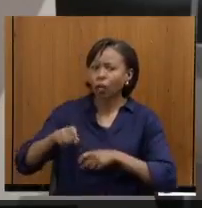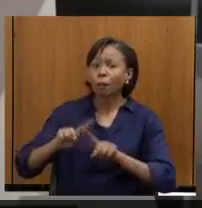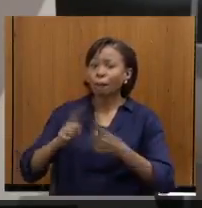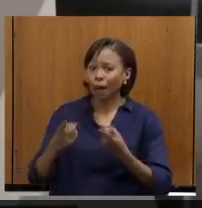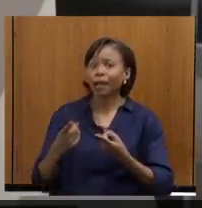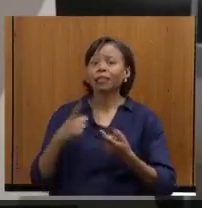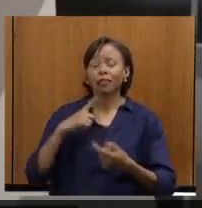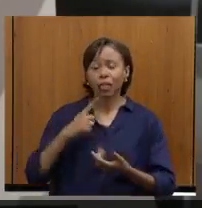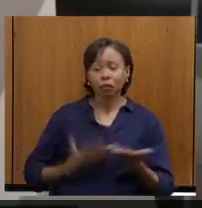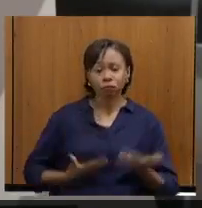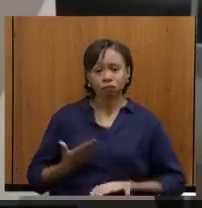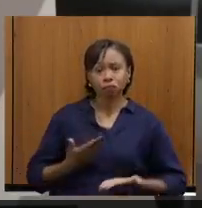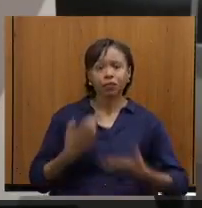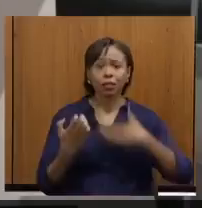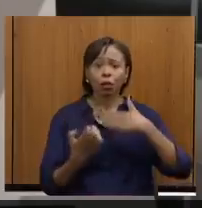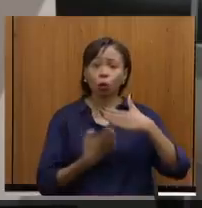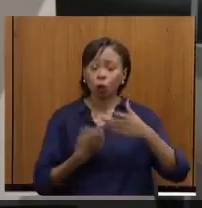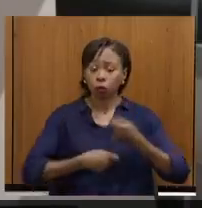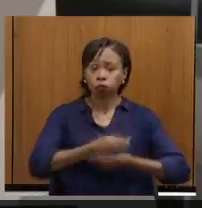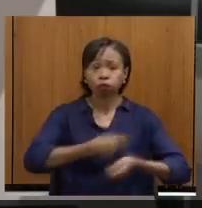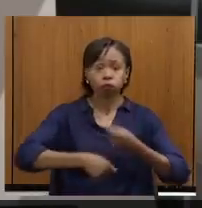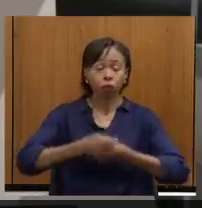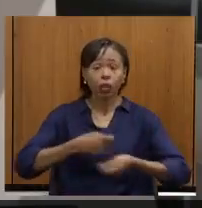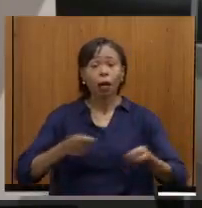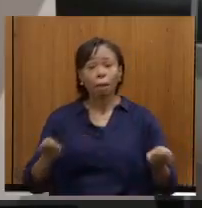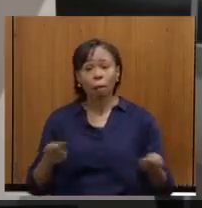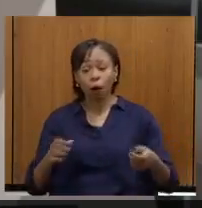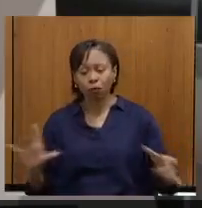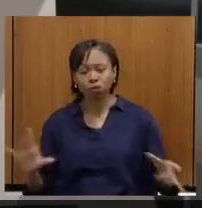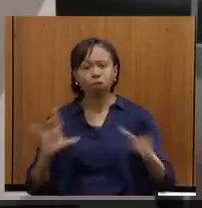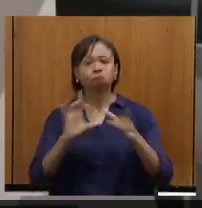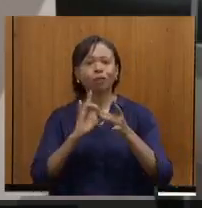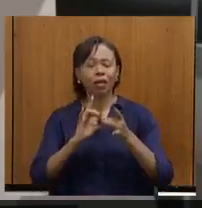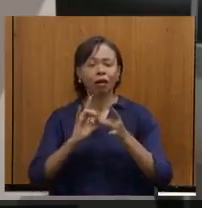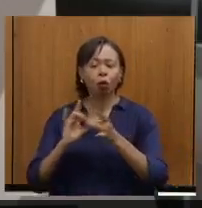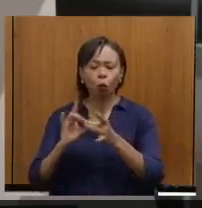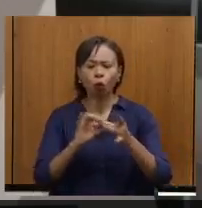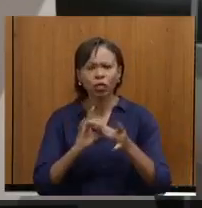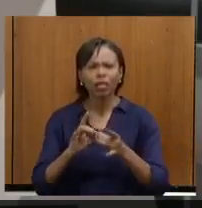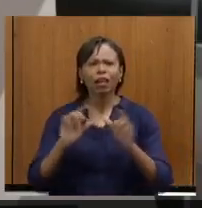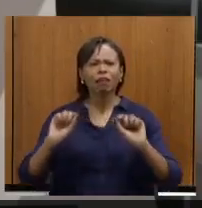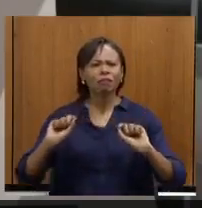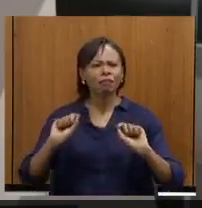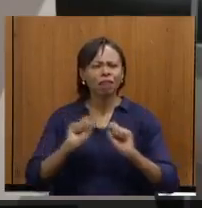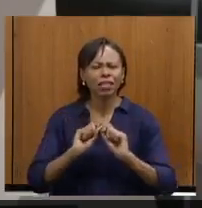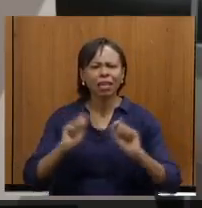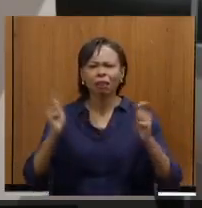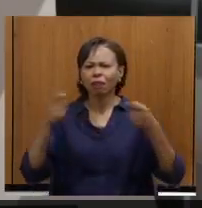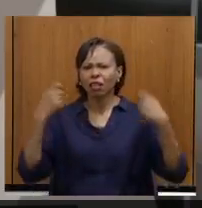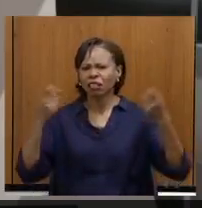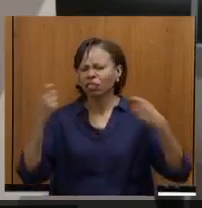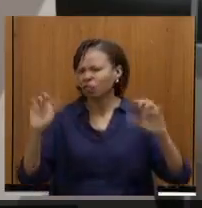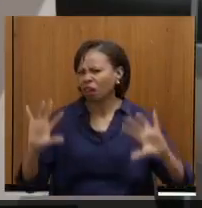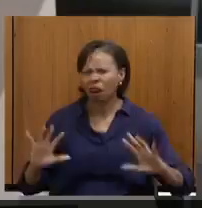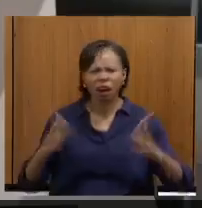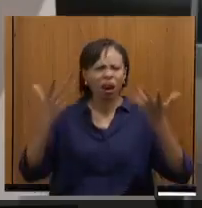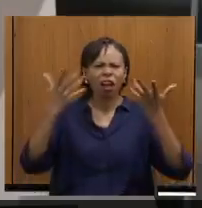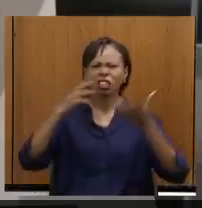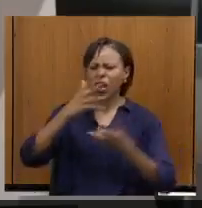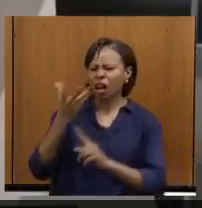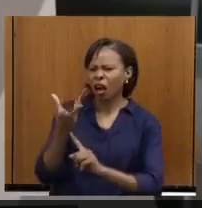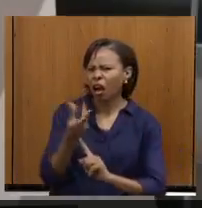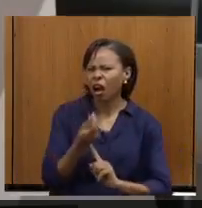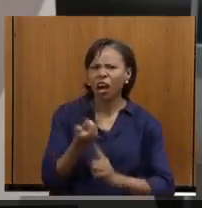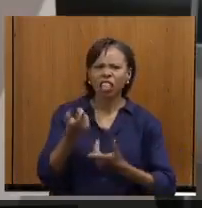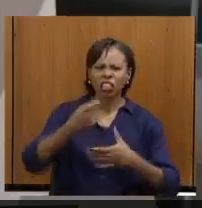poder unir, eleva-se a cota, e aí elas podem fazer os seus festivais de gastronomia, os seus festivais de arte, os seus festivais de cozinha